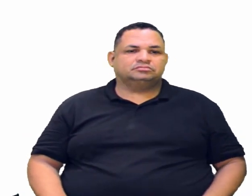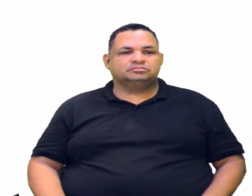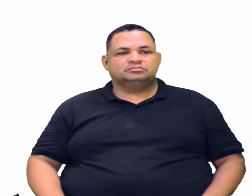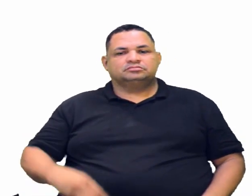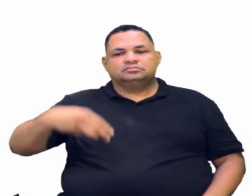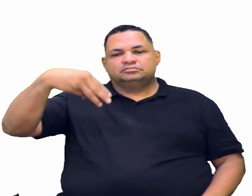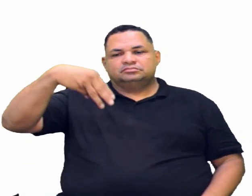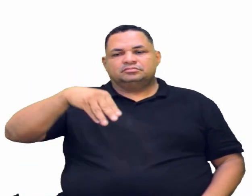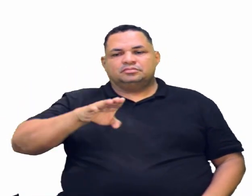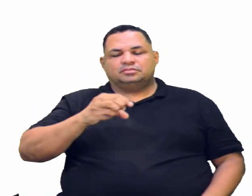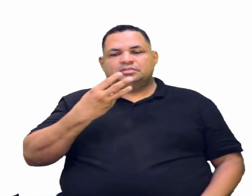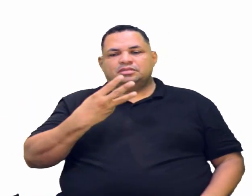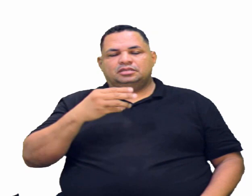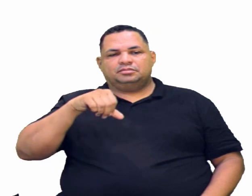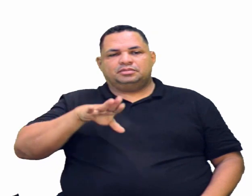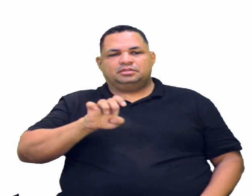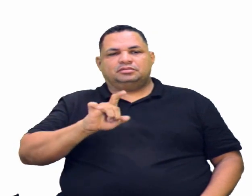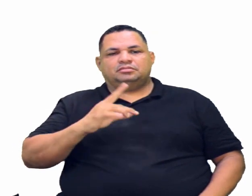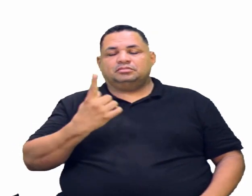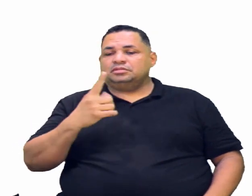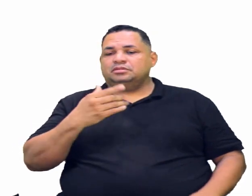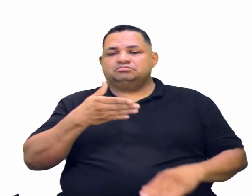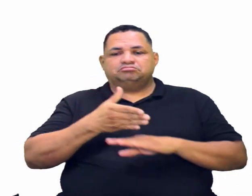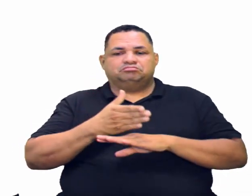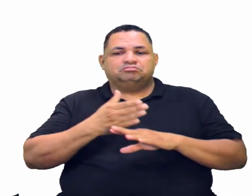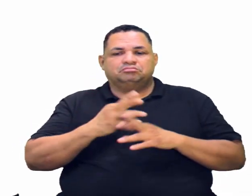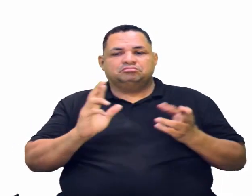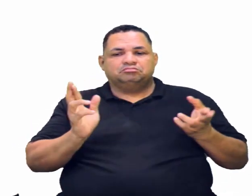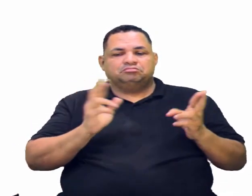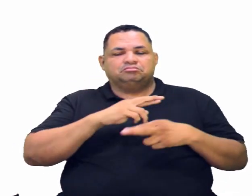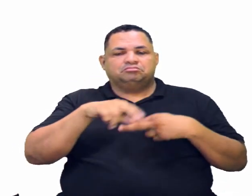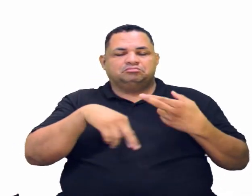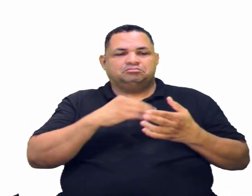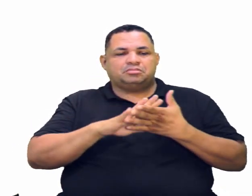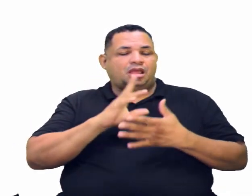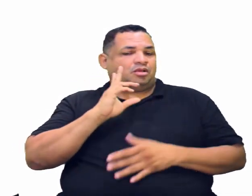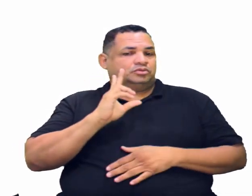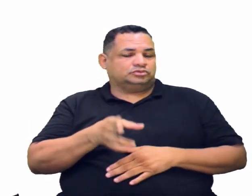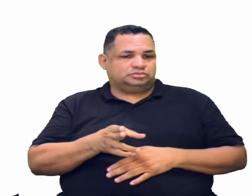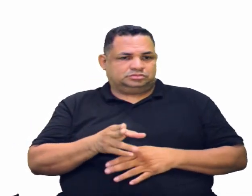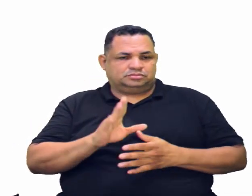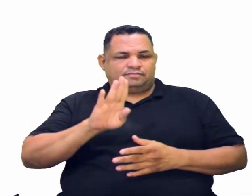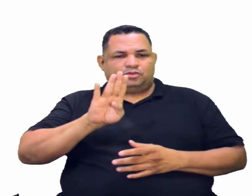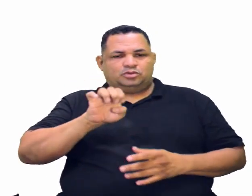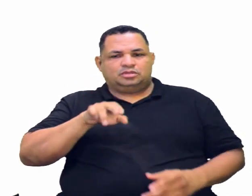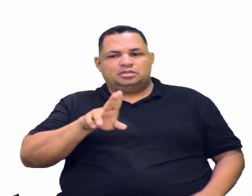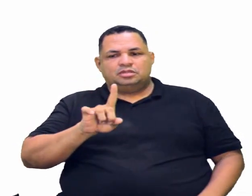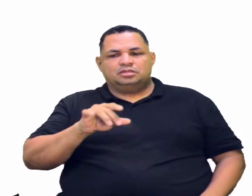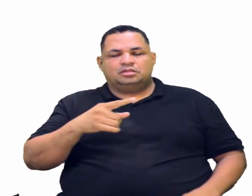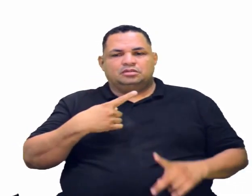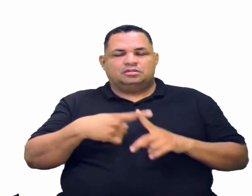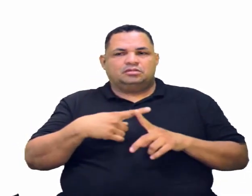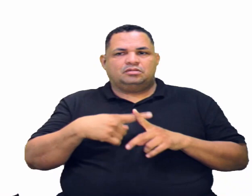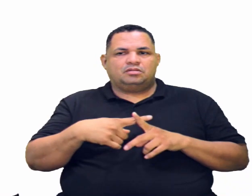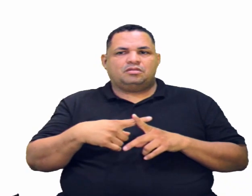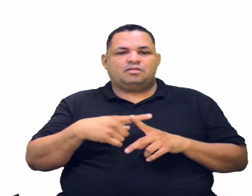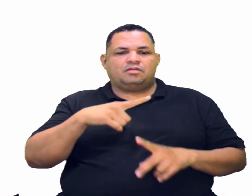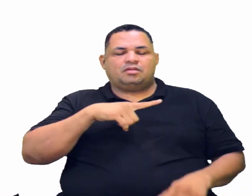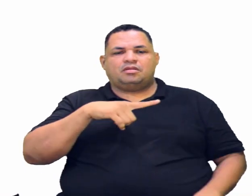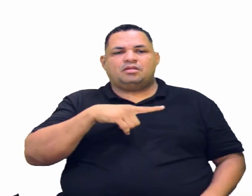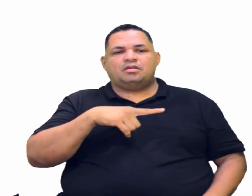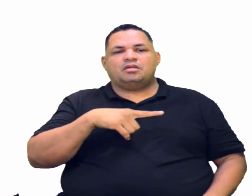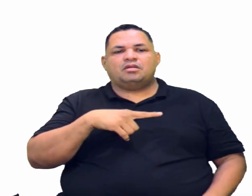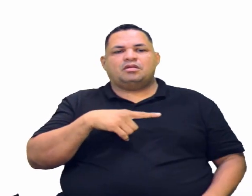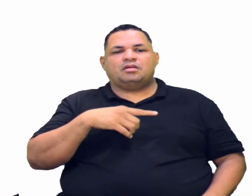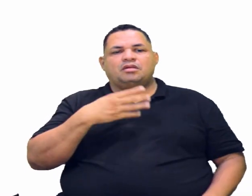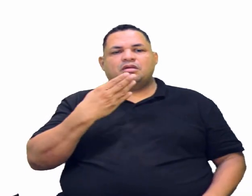metil não participa da reação, então ele permanece no mesmo lugar. Butan, porque aqui já tem o butan,